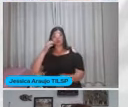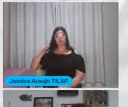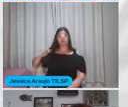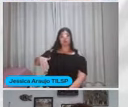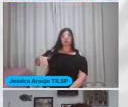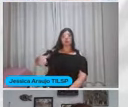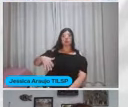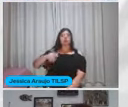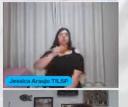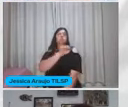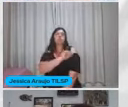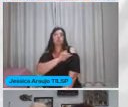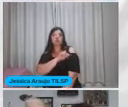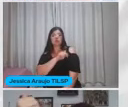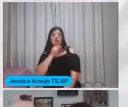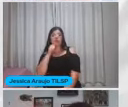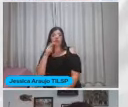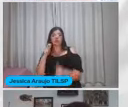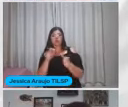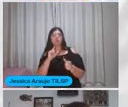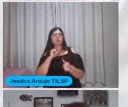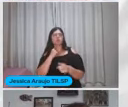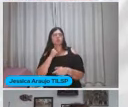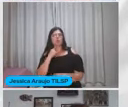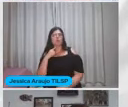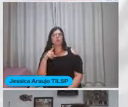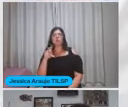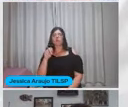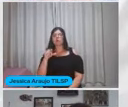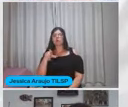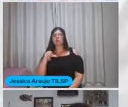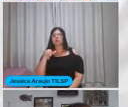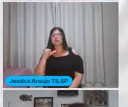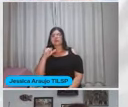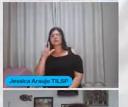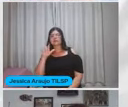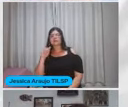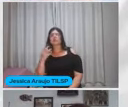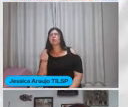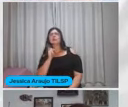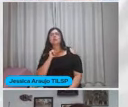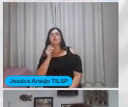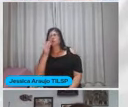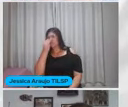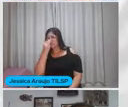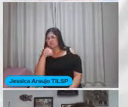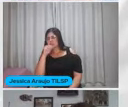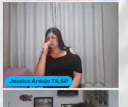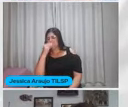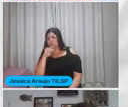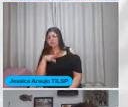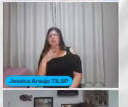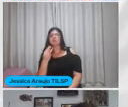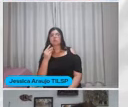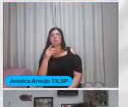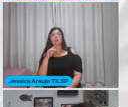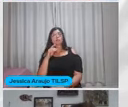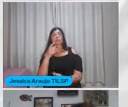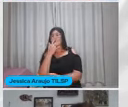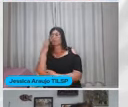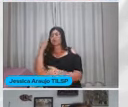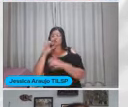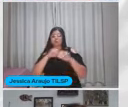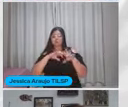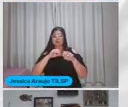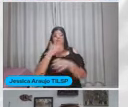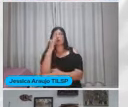Rio Tem lugar que a poluição Está de um jeito assim Muito lixo E aí, gente Não é um trabalho De educação ambiental, Pathy Olha